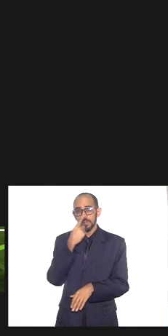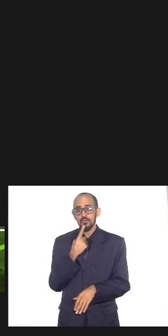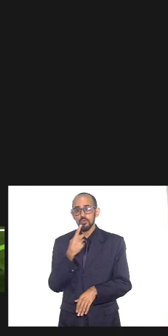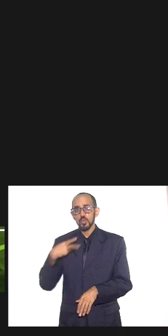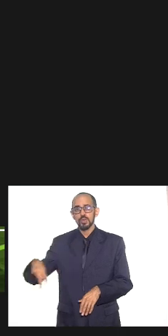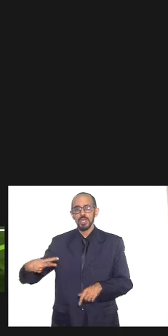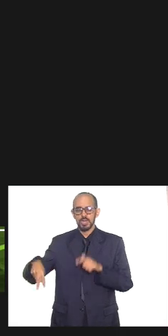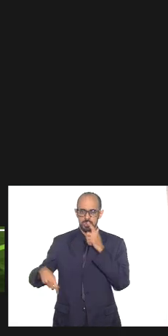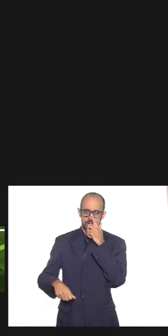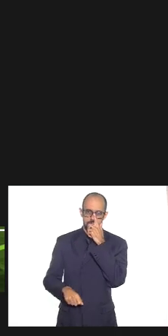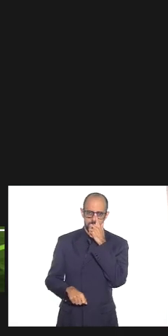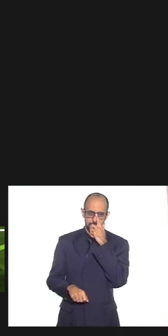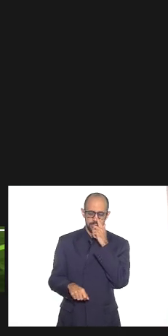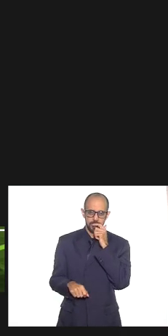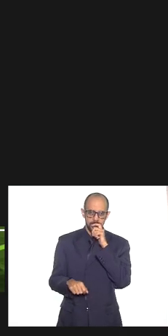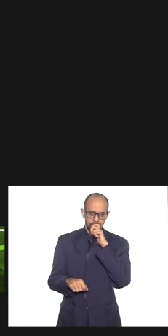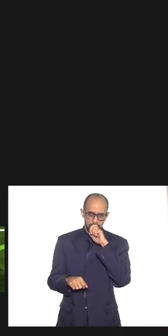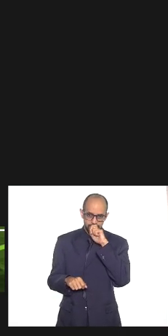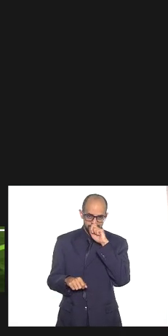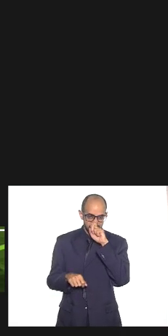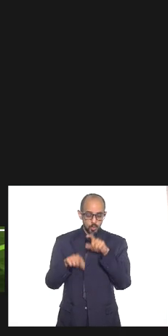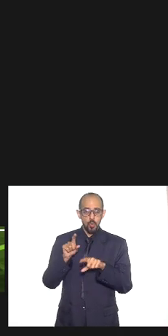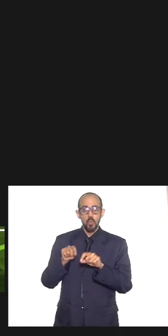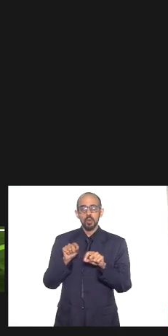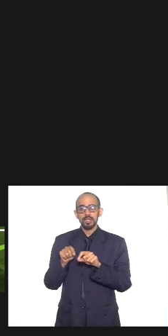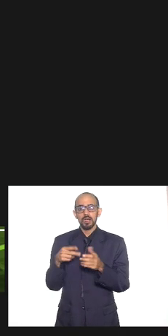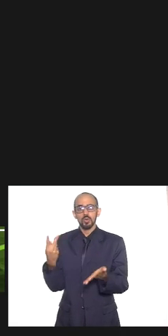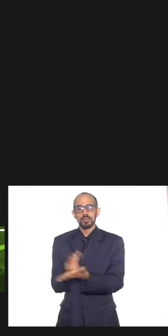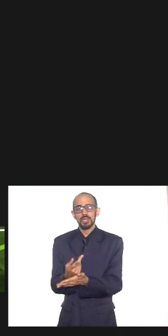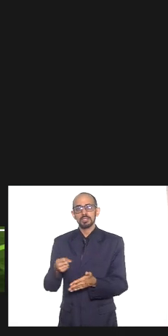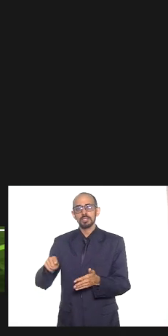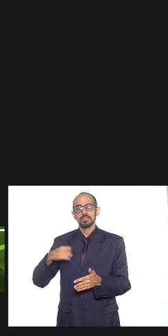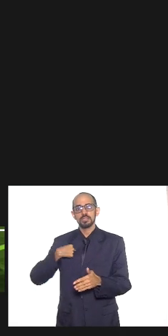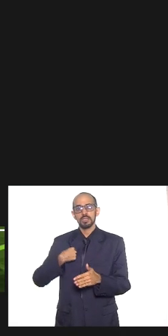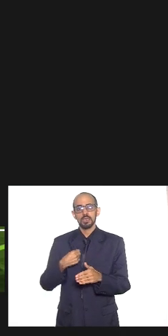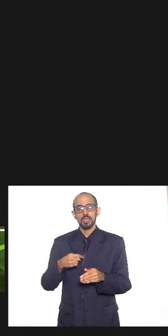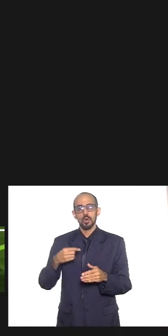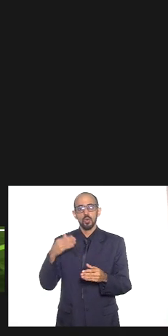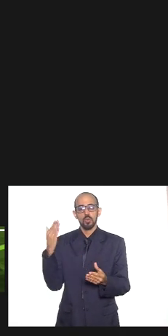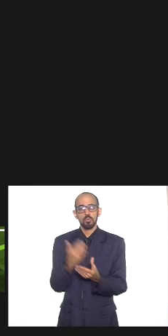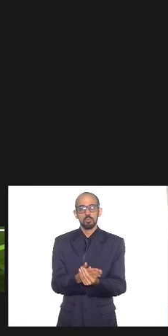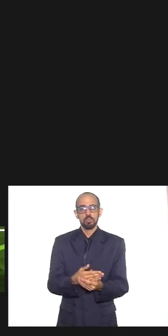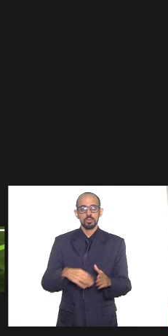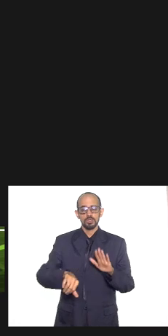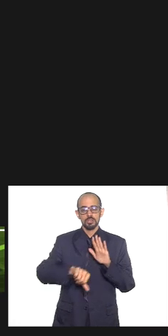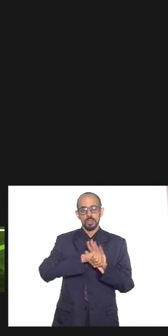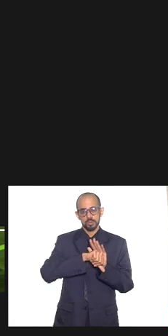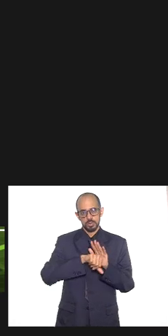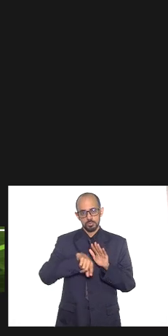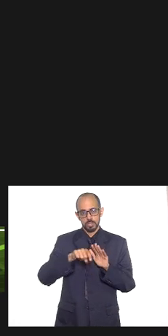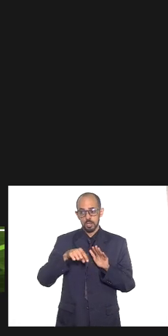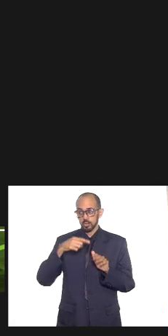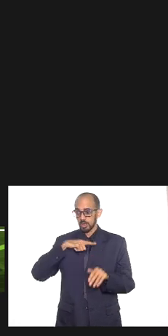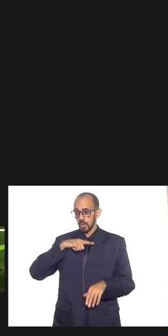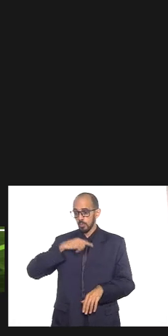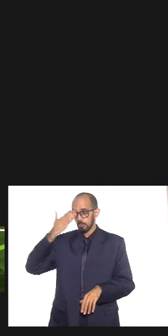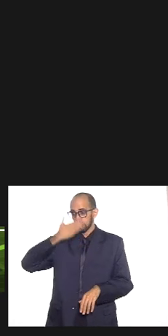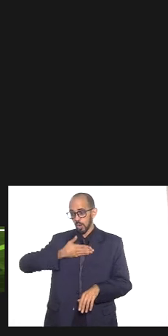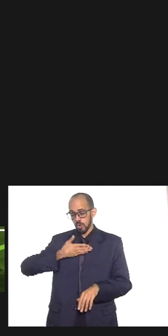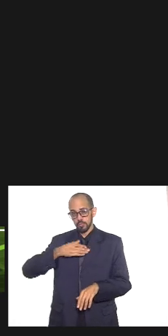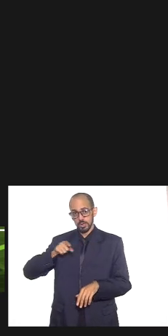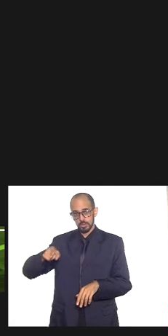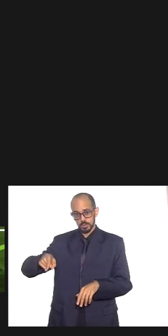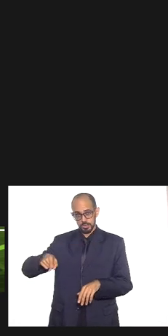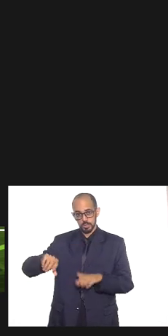o que que pesa para ele eu indiciá-lo porque o trabalho da polícia é identificar colher provas do delito